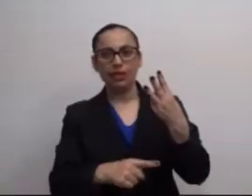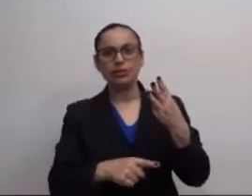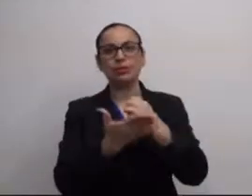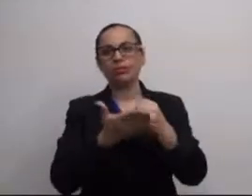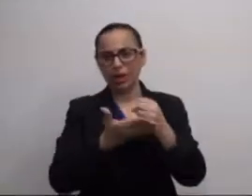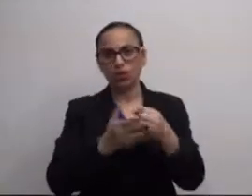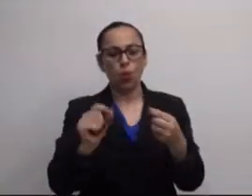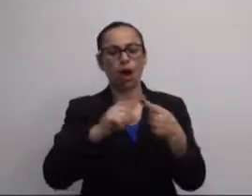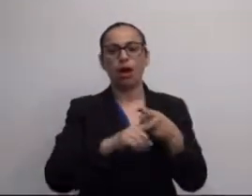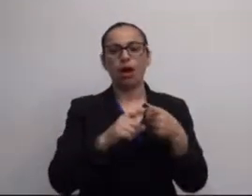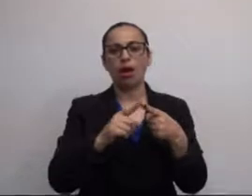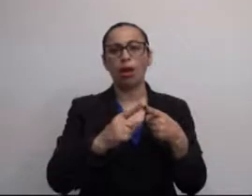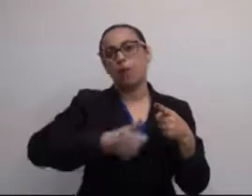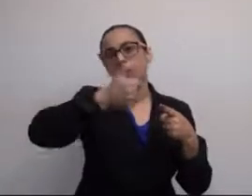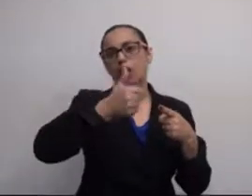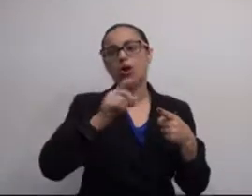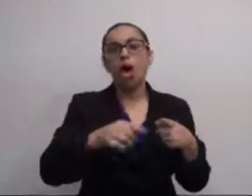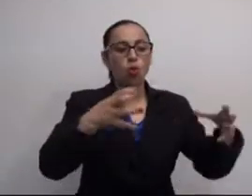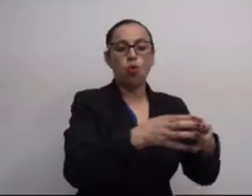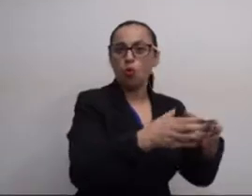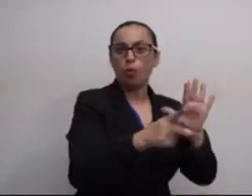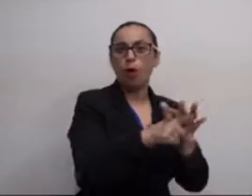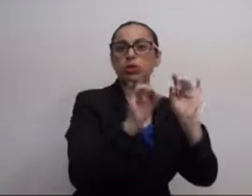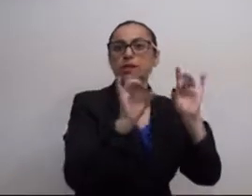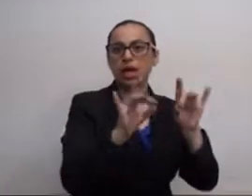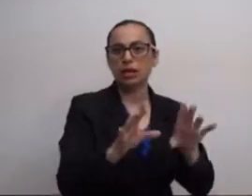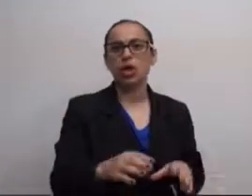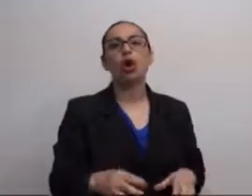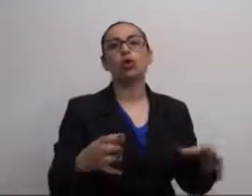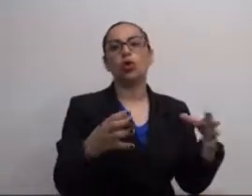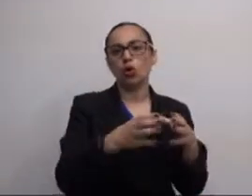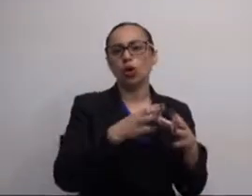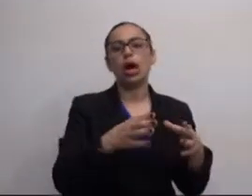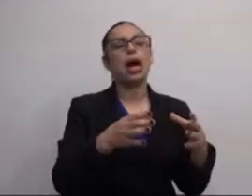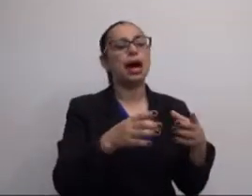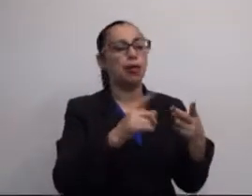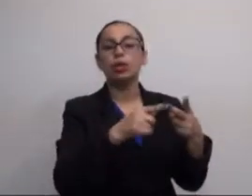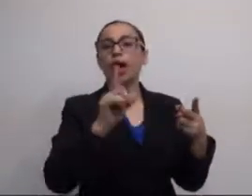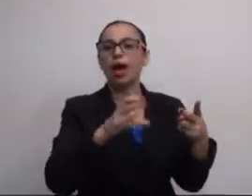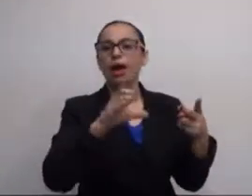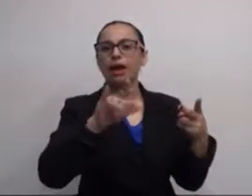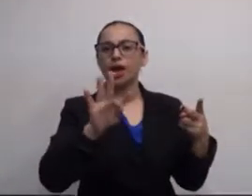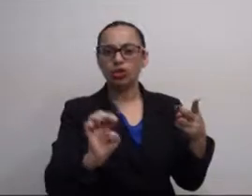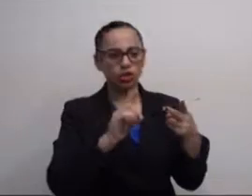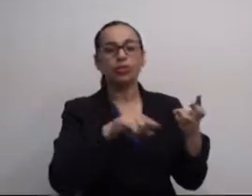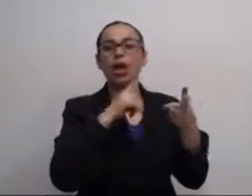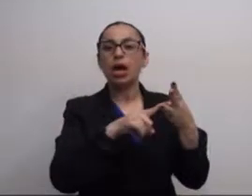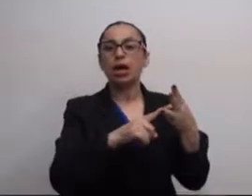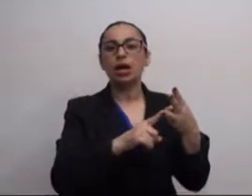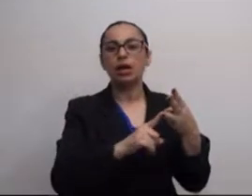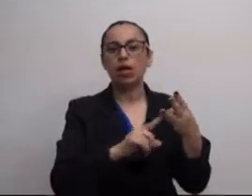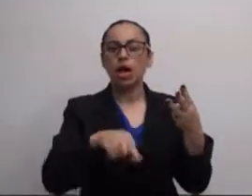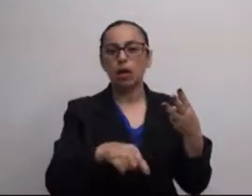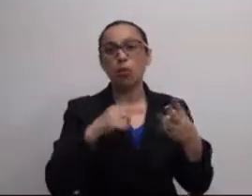funciona? Bom, o MOU tem três elementos base. Primeiro é um time de especialistas ou time de experts.